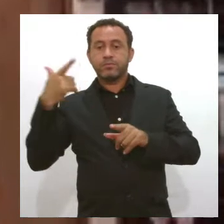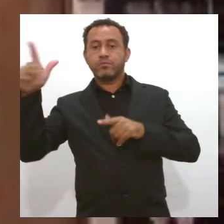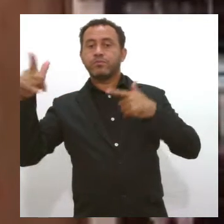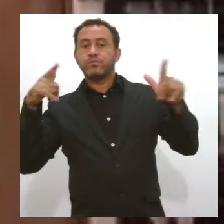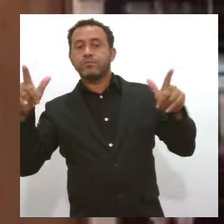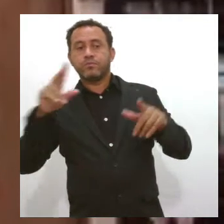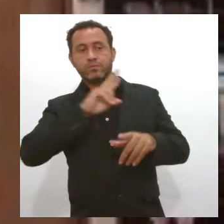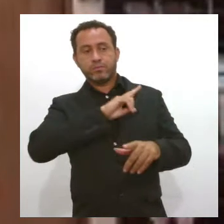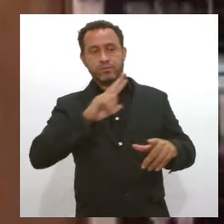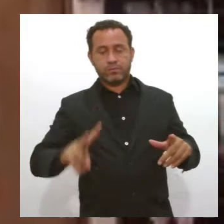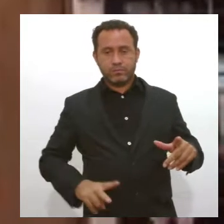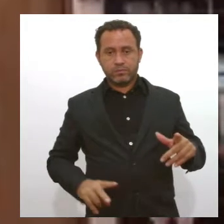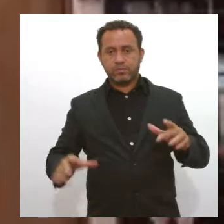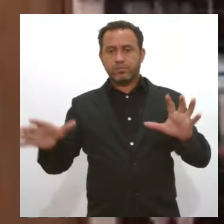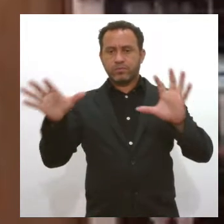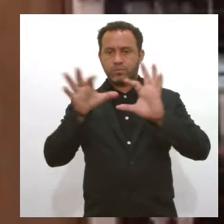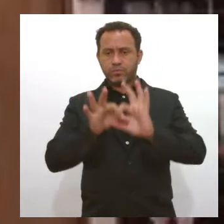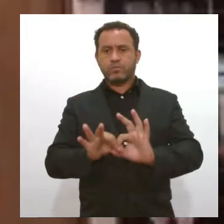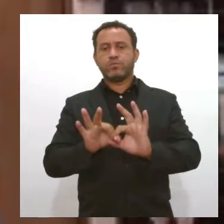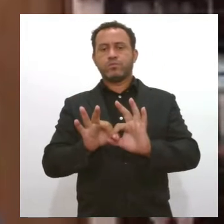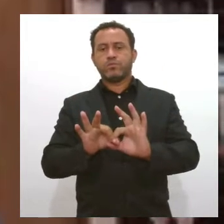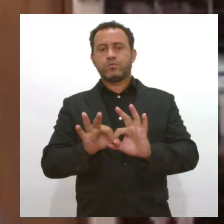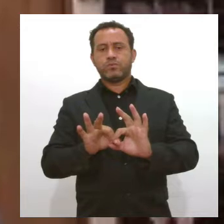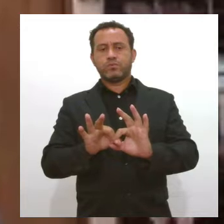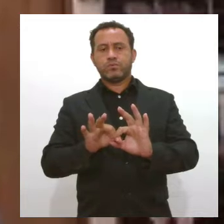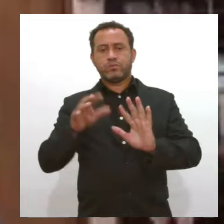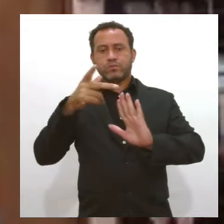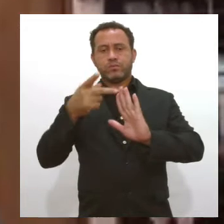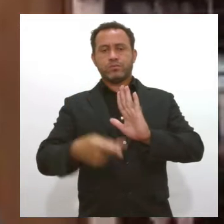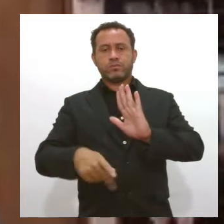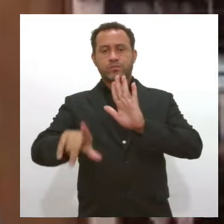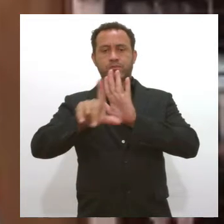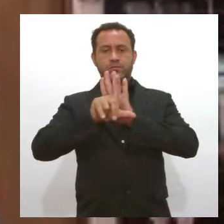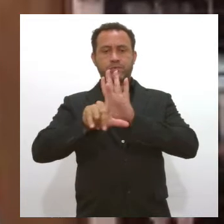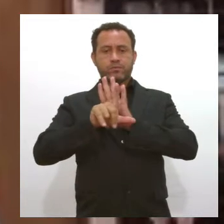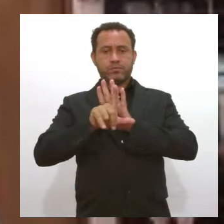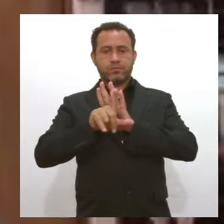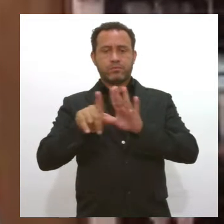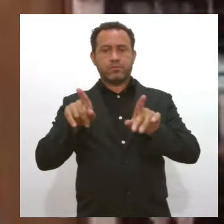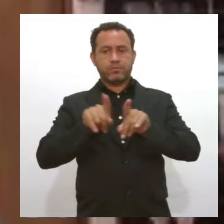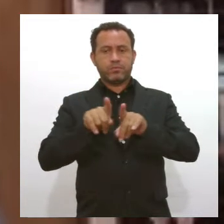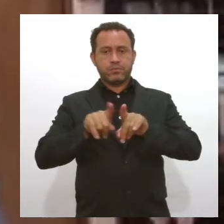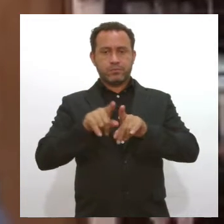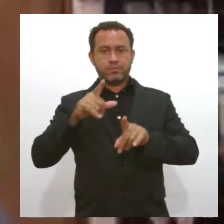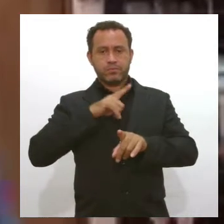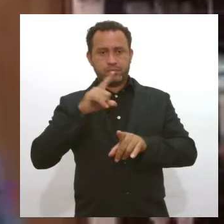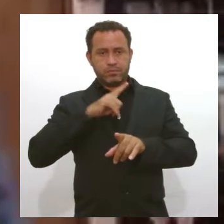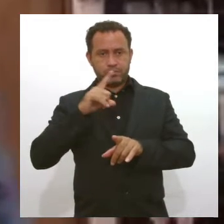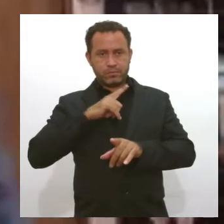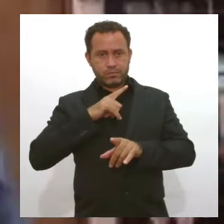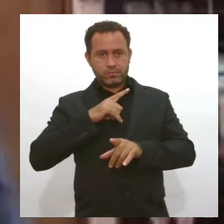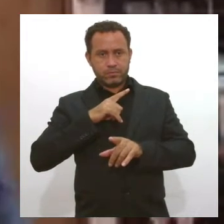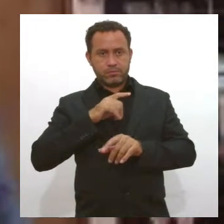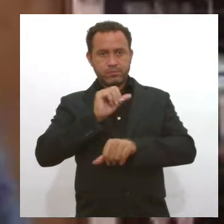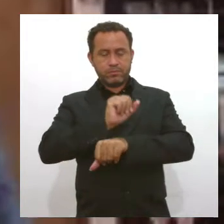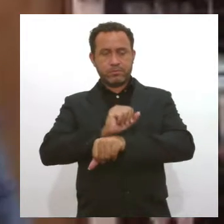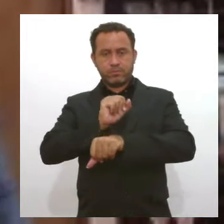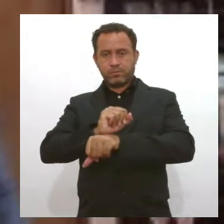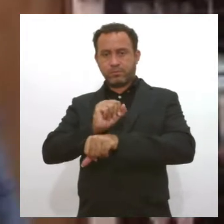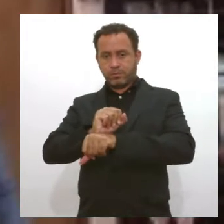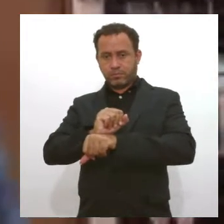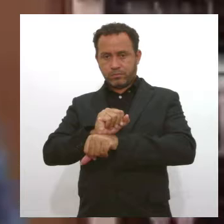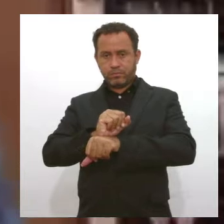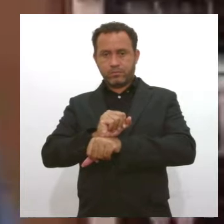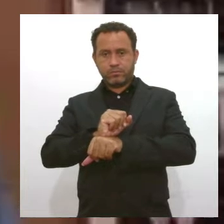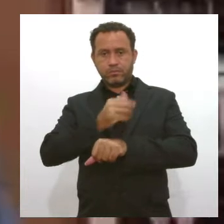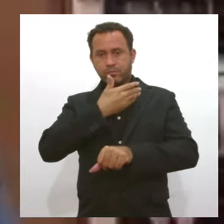variadoras envolvidas nessa criação de leis. Inclusive, nós tivemos uma recente, estamos aguardando a sanção